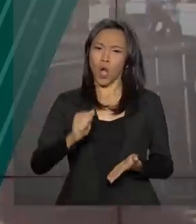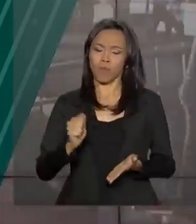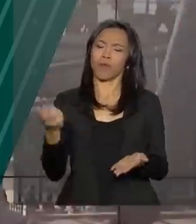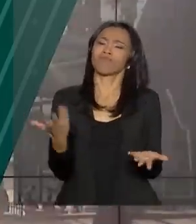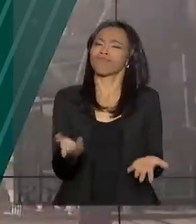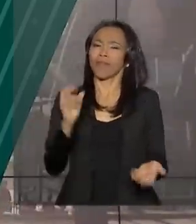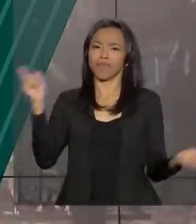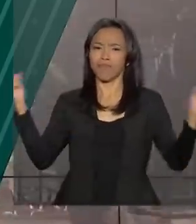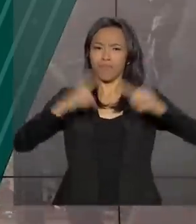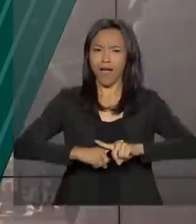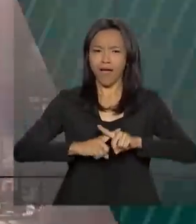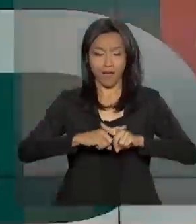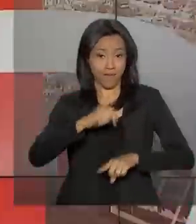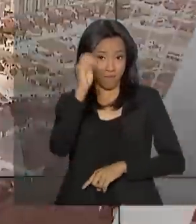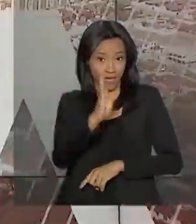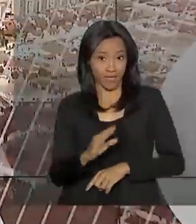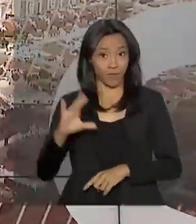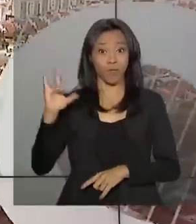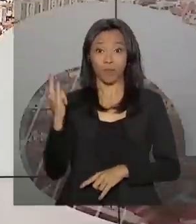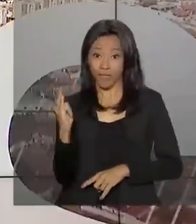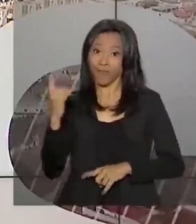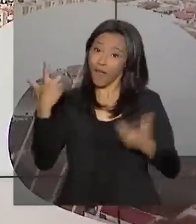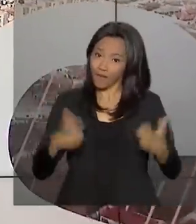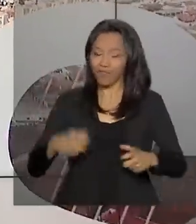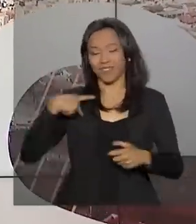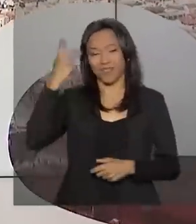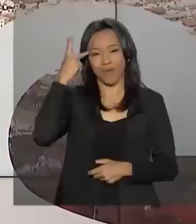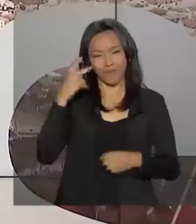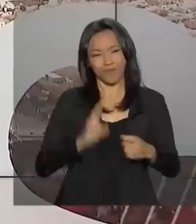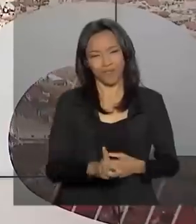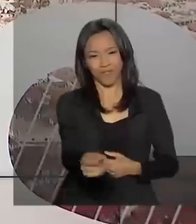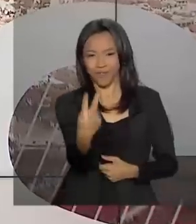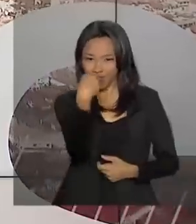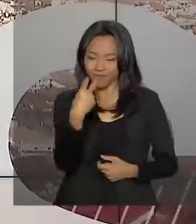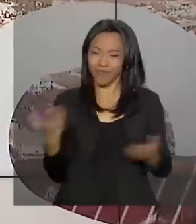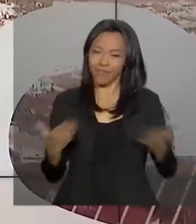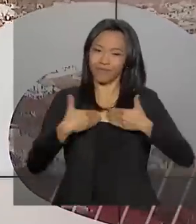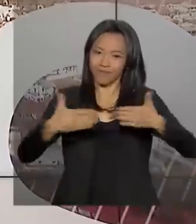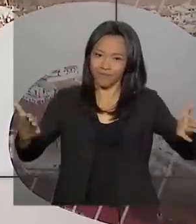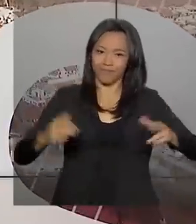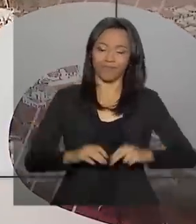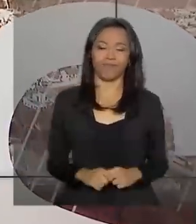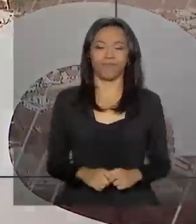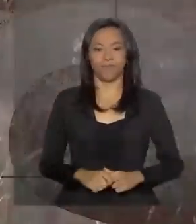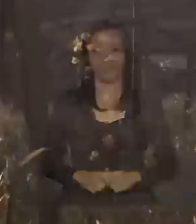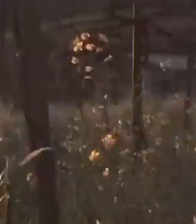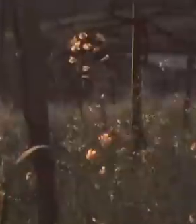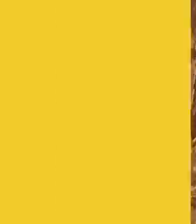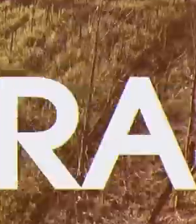Bolívia se enfrentam no Morumbi, em São Paulo. Fique com a gente, o Brasil em Dia já está no ar.